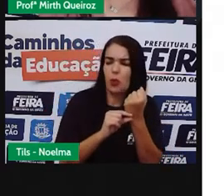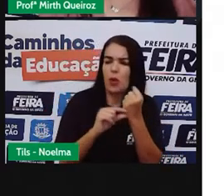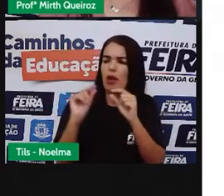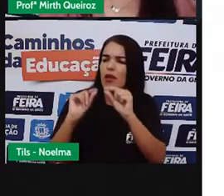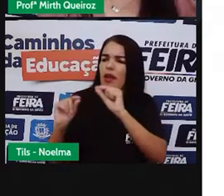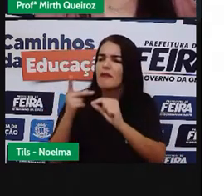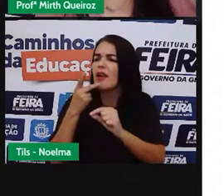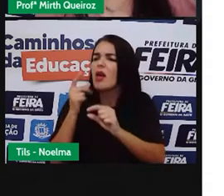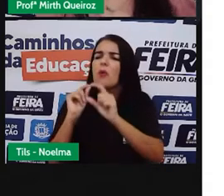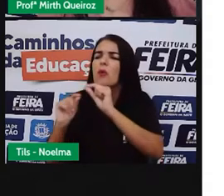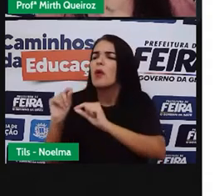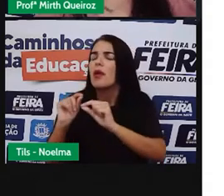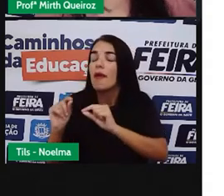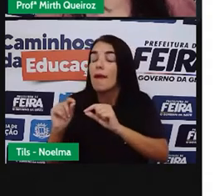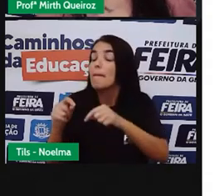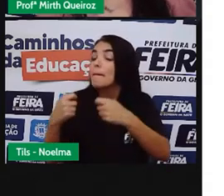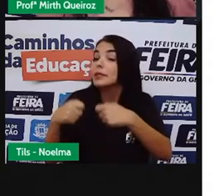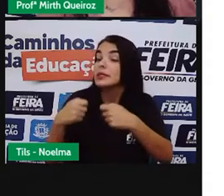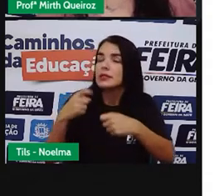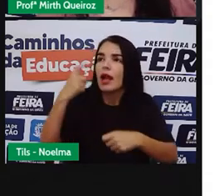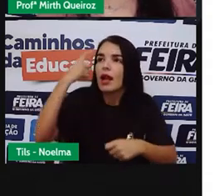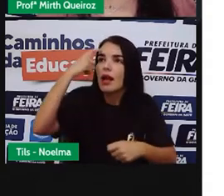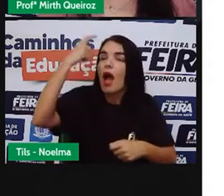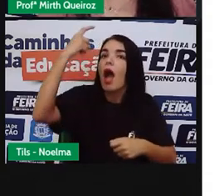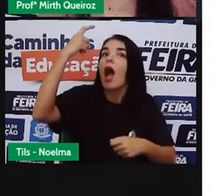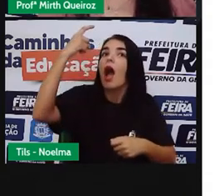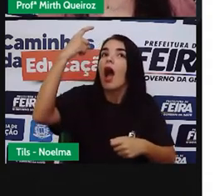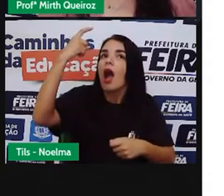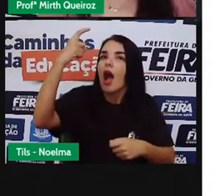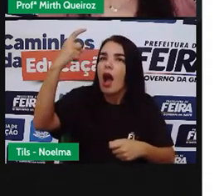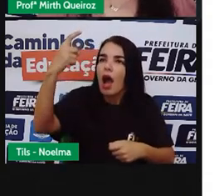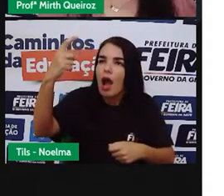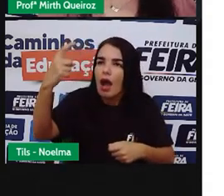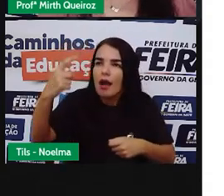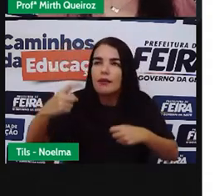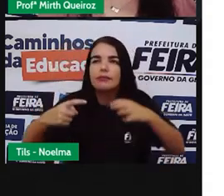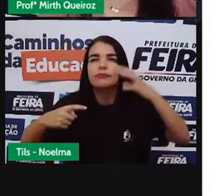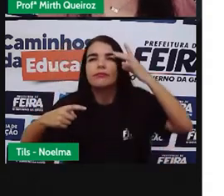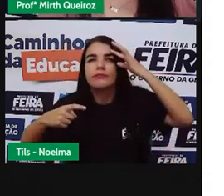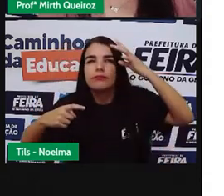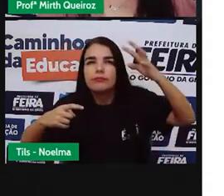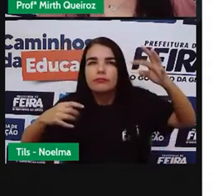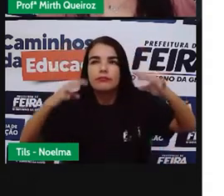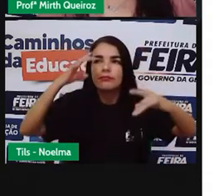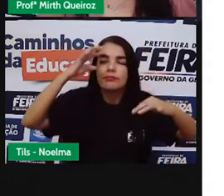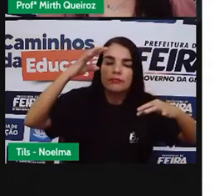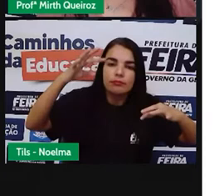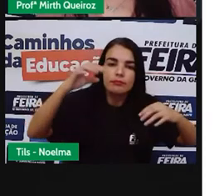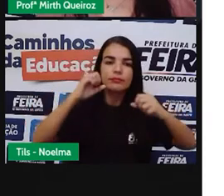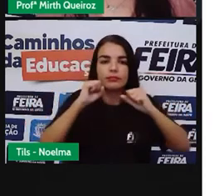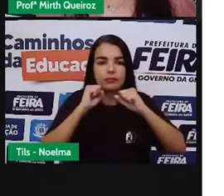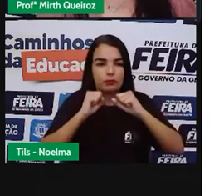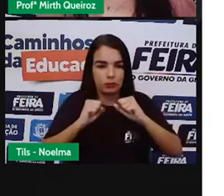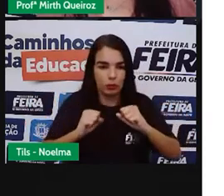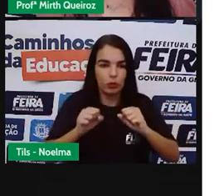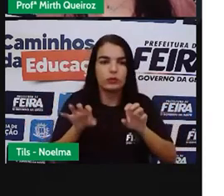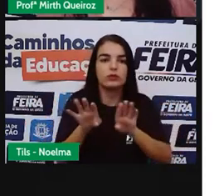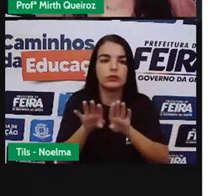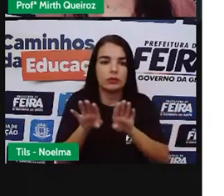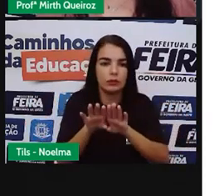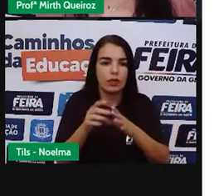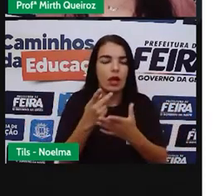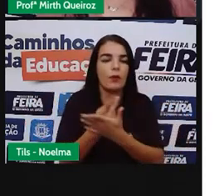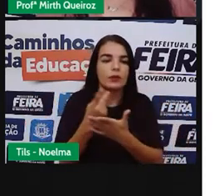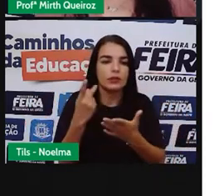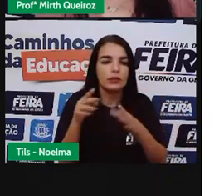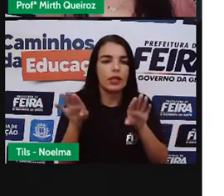Aonde ele quer chegar, o que será que vai ter mais à frente, a partir do que eu estou lendo agora. Então, faça essas inferências